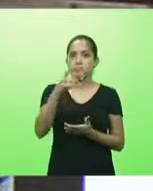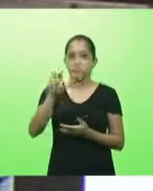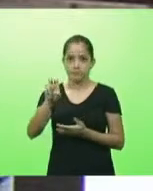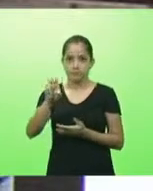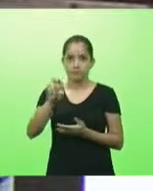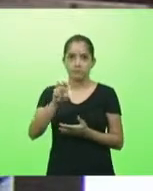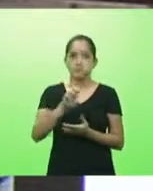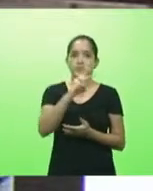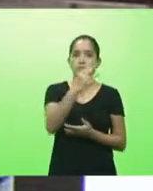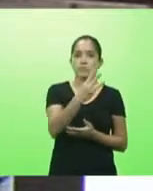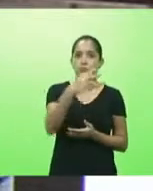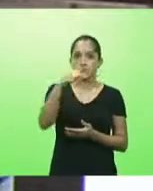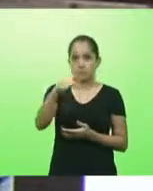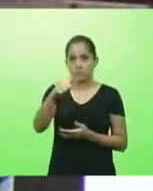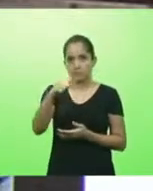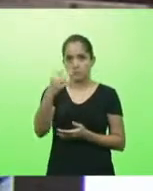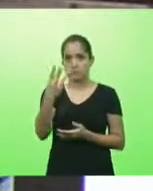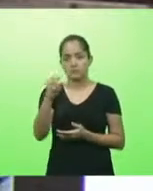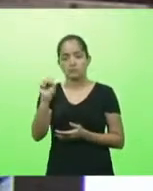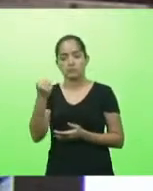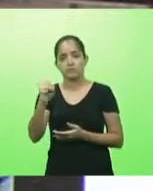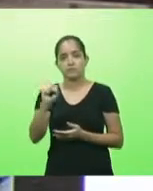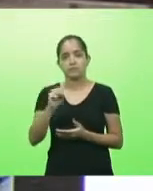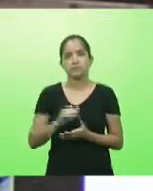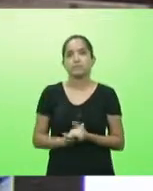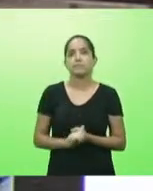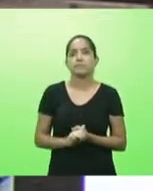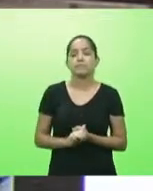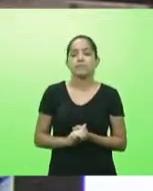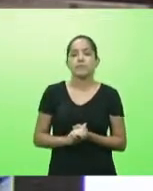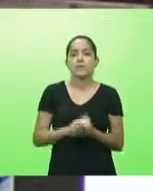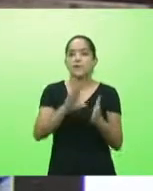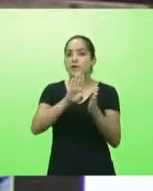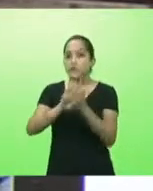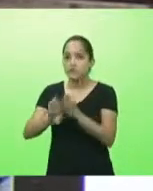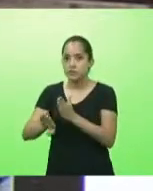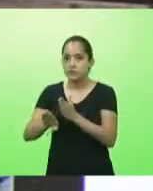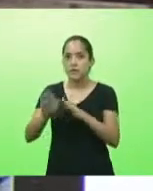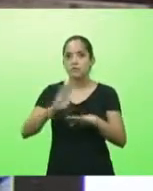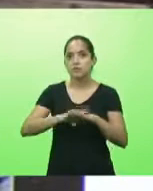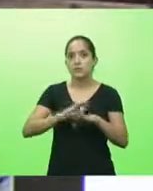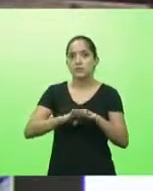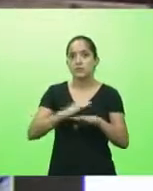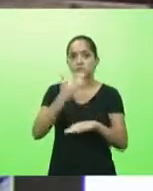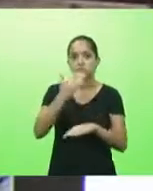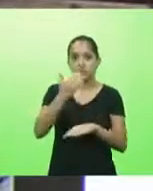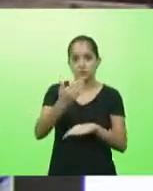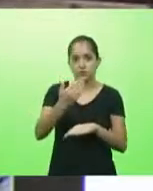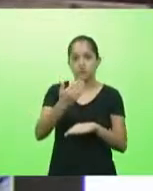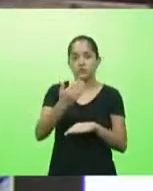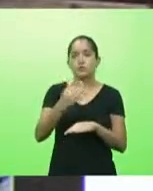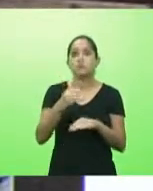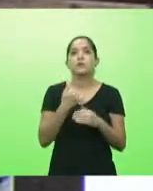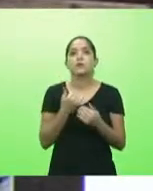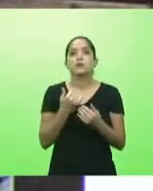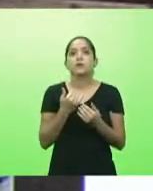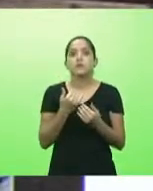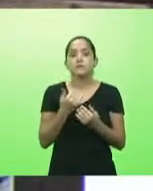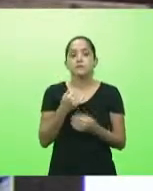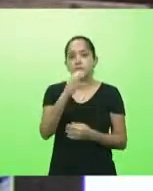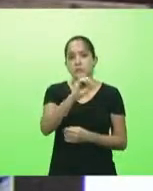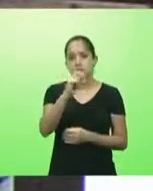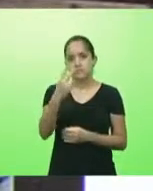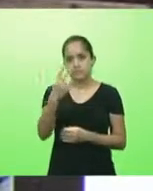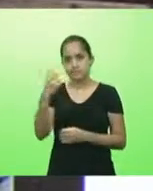087 e 088 de 2021. Foi retirada de pauta pelo autor o pedido de informação nº 086 barra 2021.